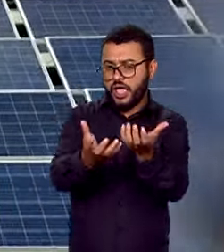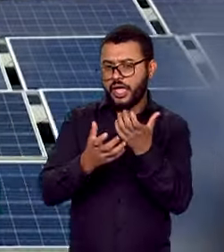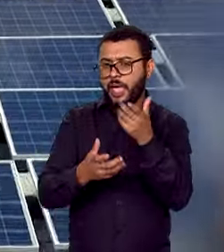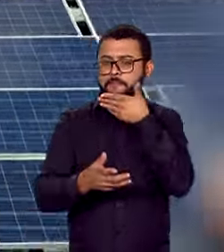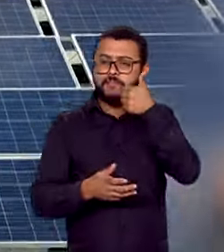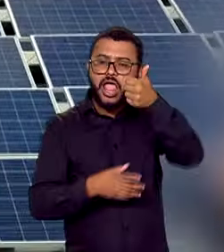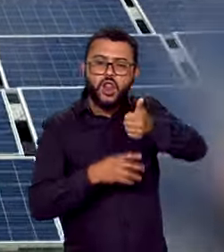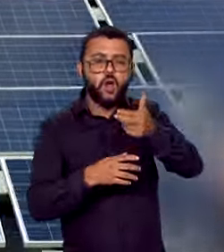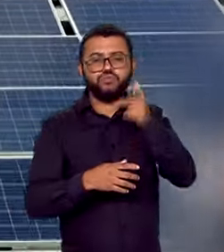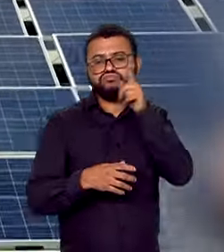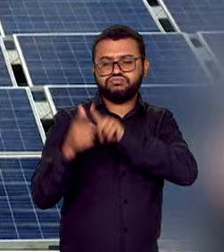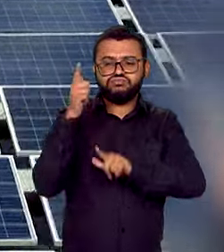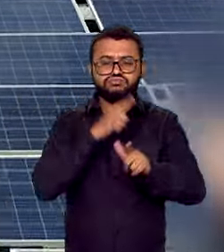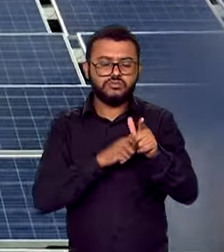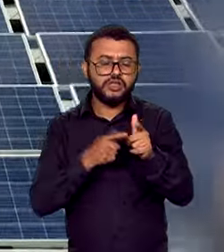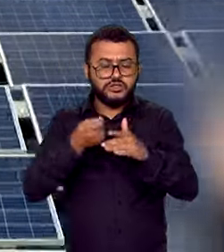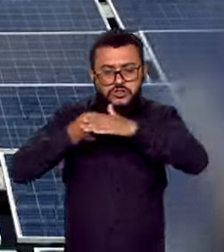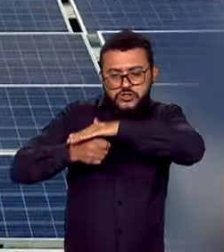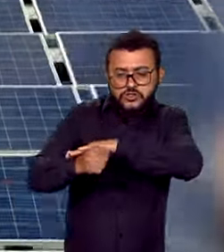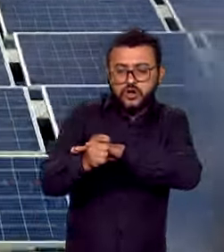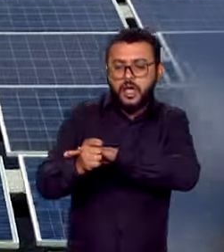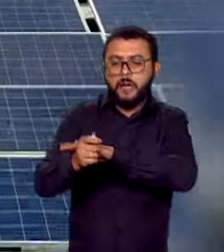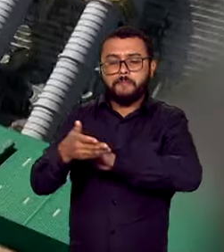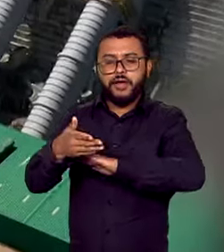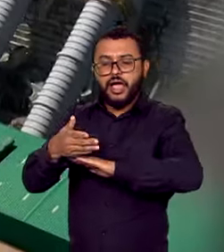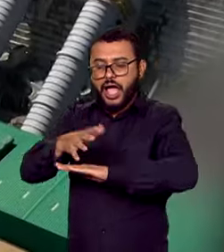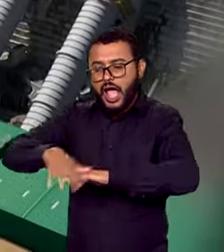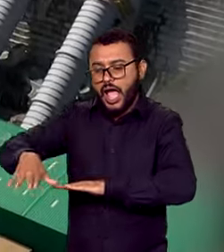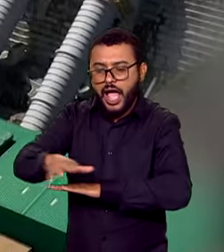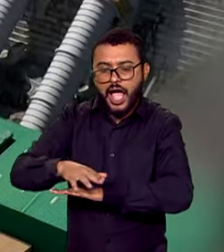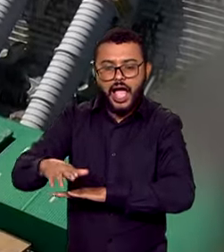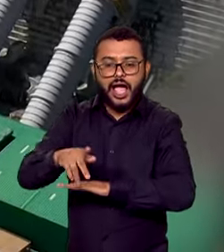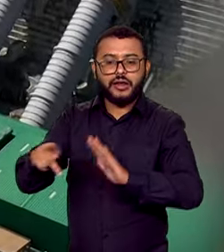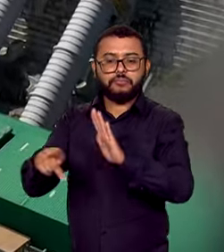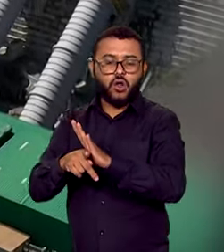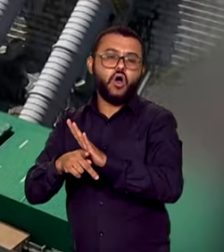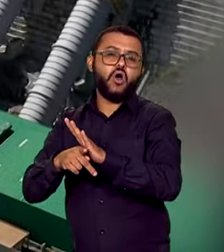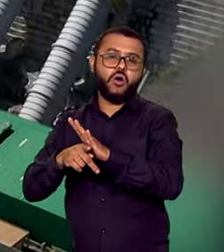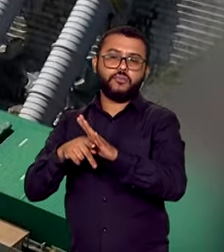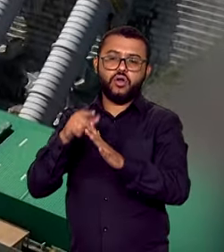os seus resultados. Os financiamentos para áreas degradadas, por exemplo, devem aumentar.